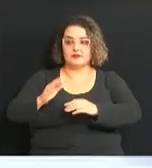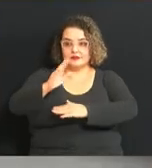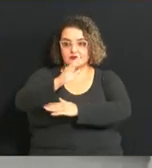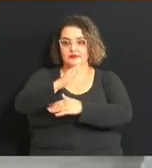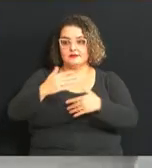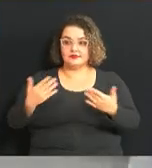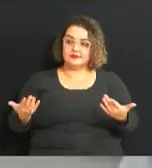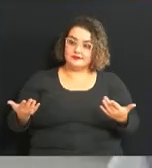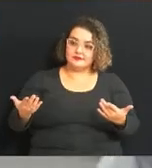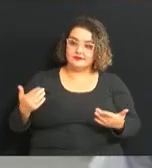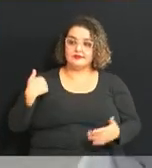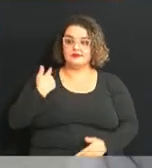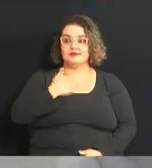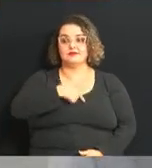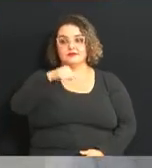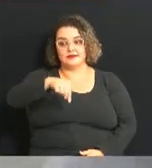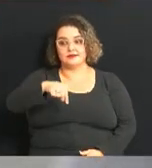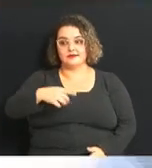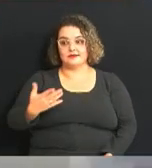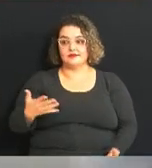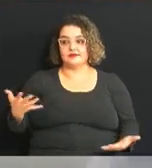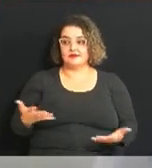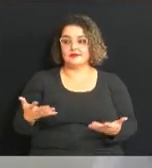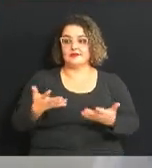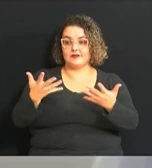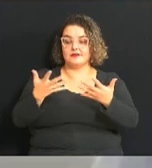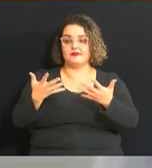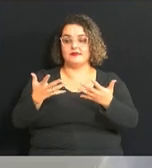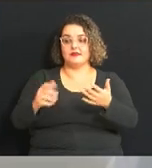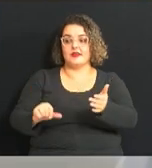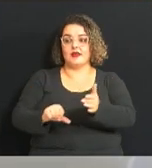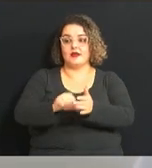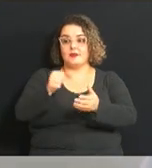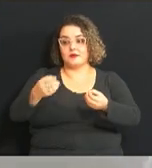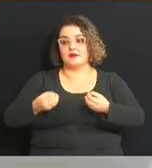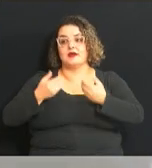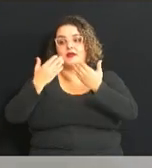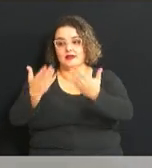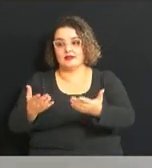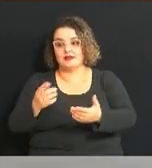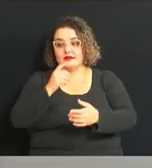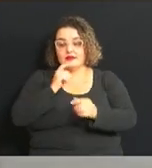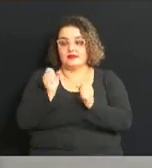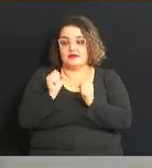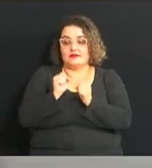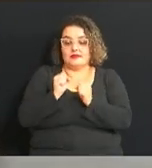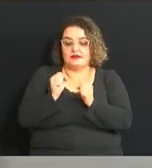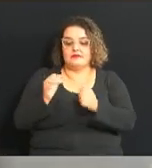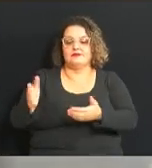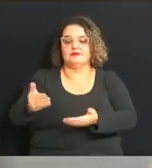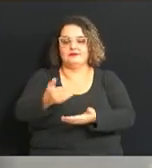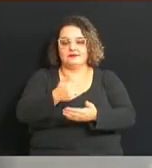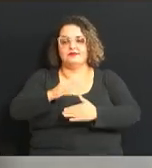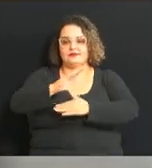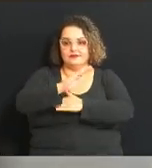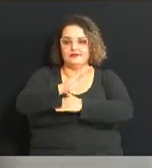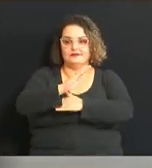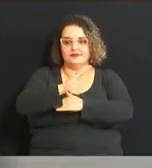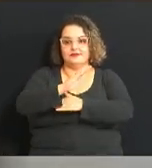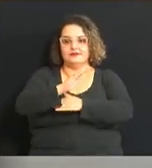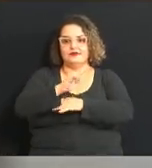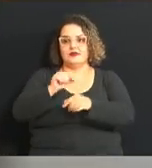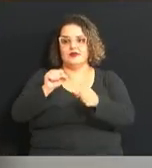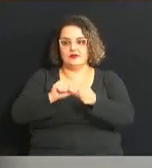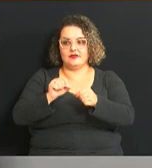Bom, amigos, nós estamos aqui iniciando hoje a primeira entrega de Agasalho recolhido aqui na Câmara Municipal feito